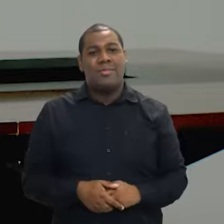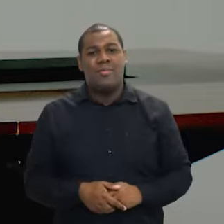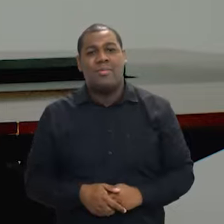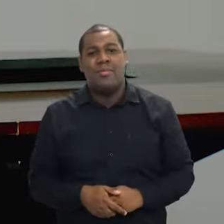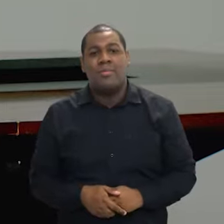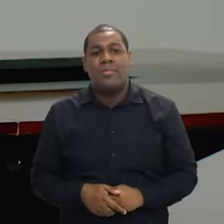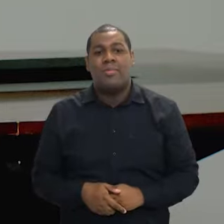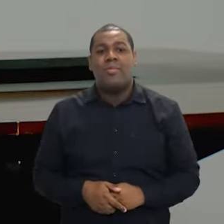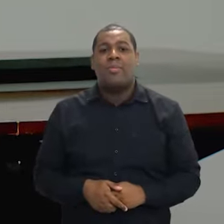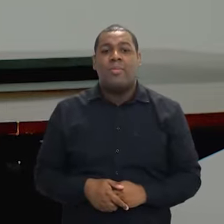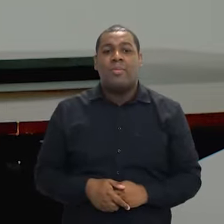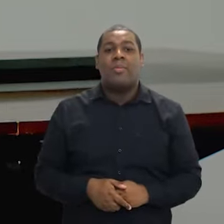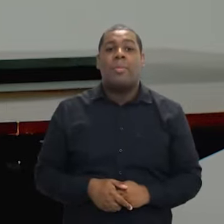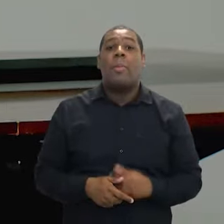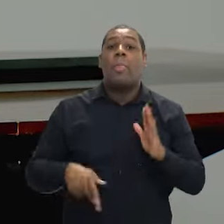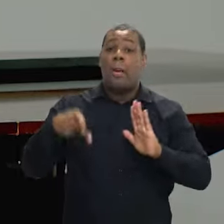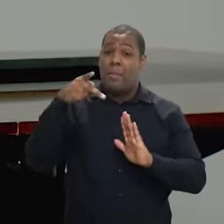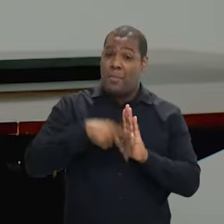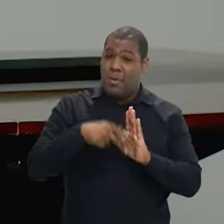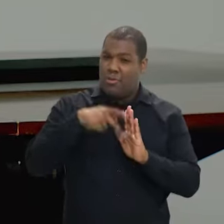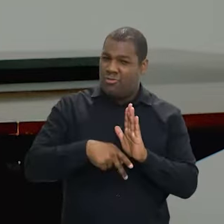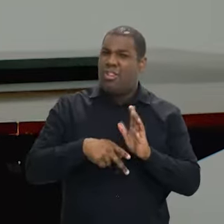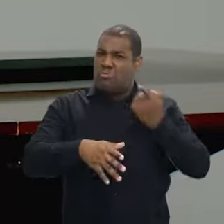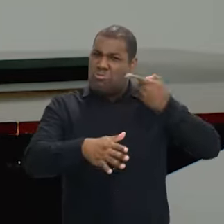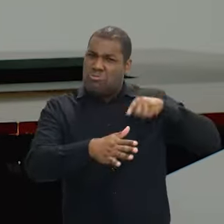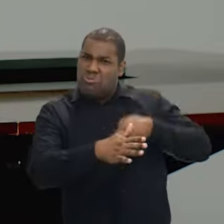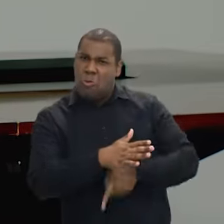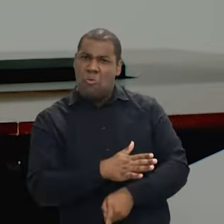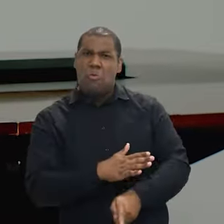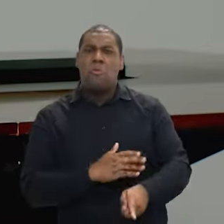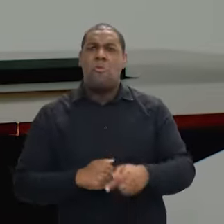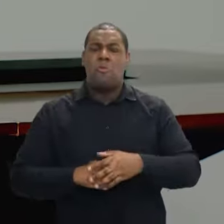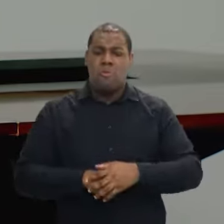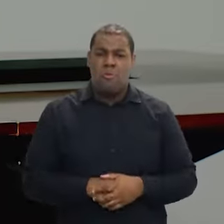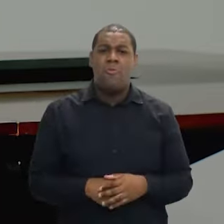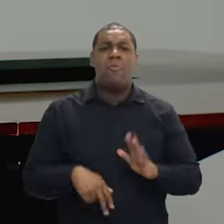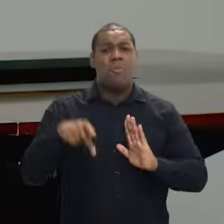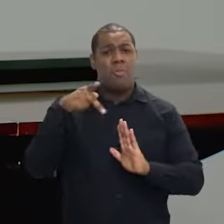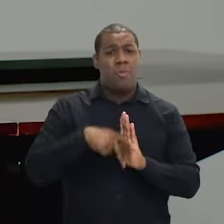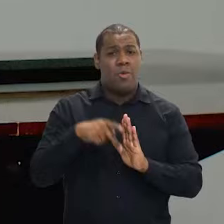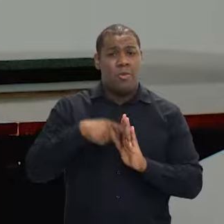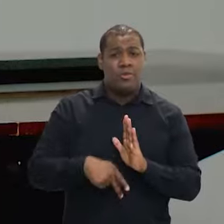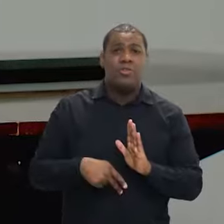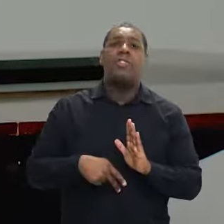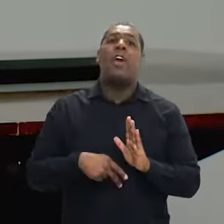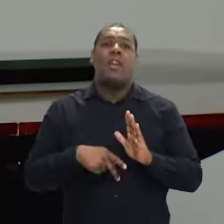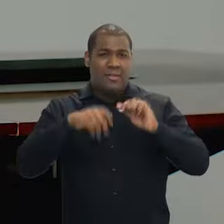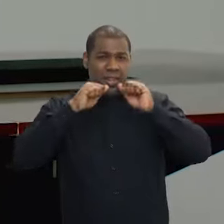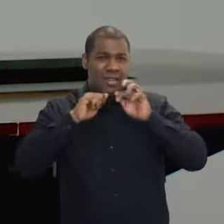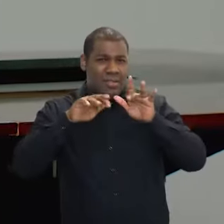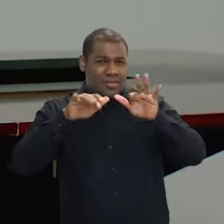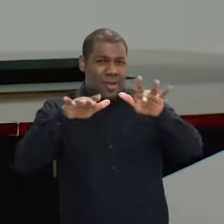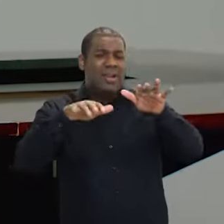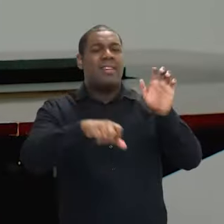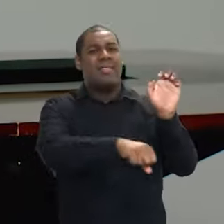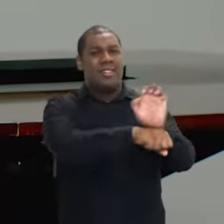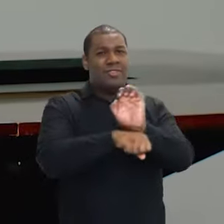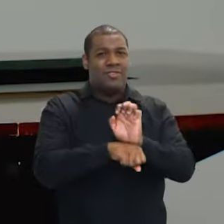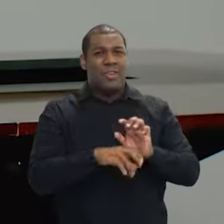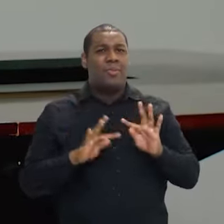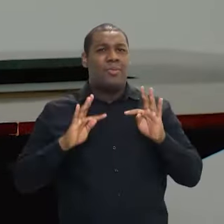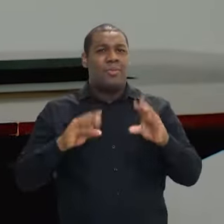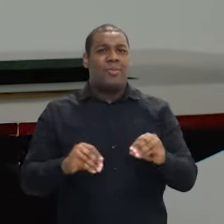O Envelhecer nos Territórios é um programa bastante amplo. Ele vai ter capilaridade em todos os estados,